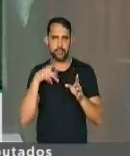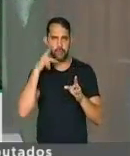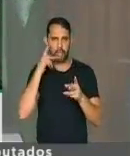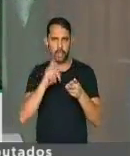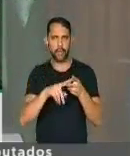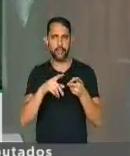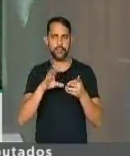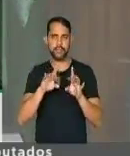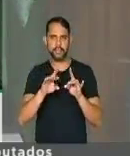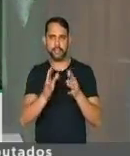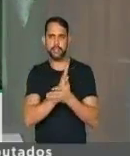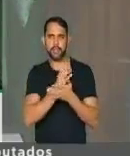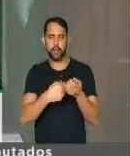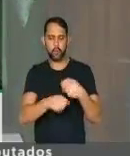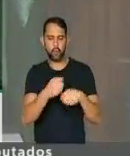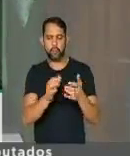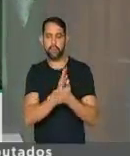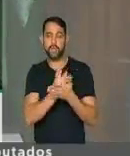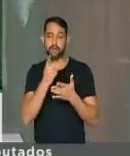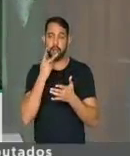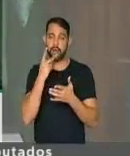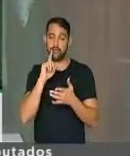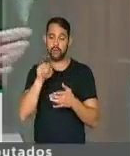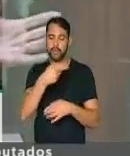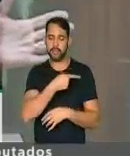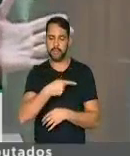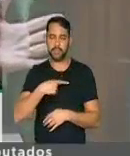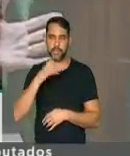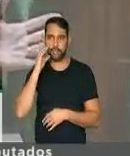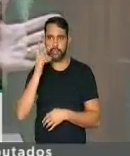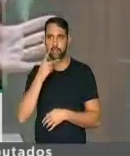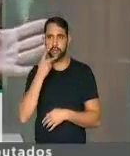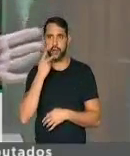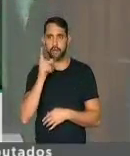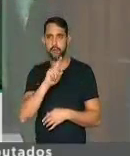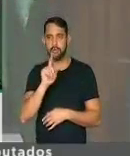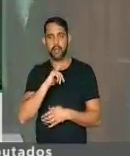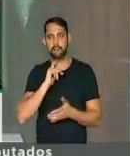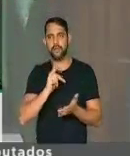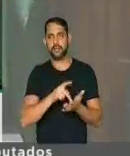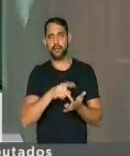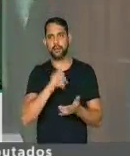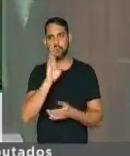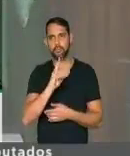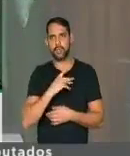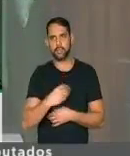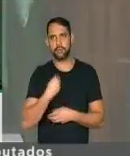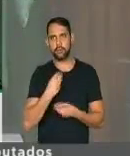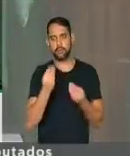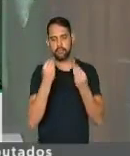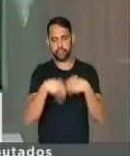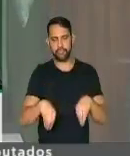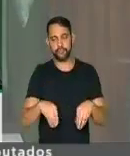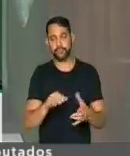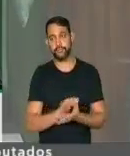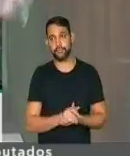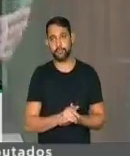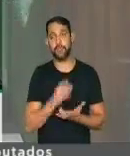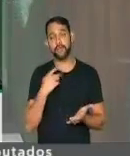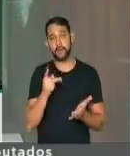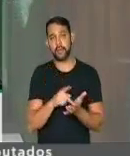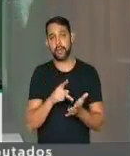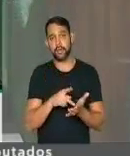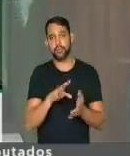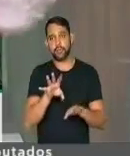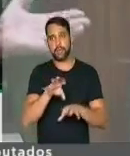previa que tudo aquilo que a ex-presidenta Dilma falava não era verdade, que o Brasil estava quebrado. E, realmente,